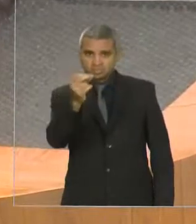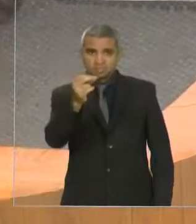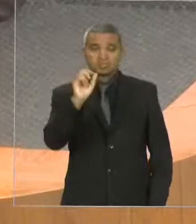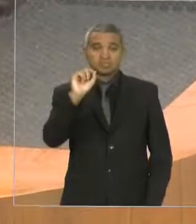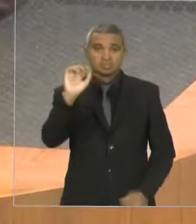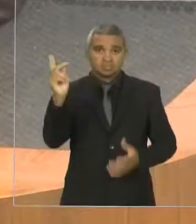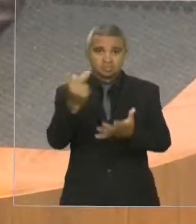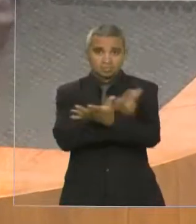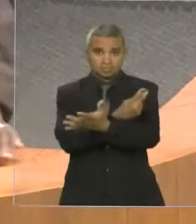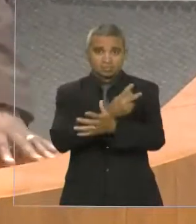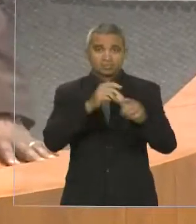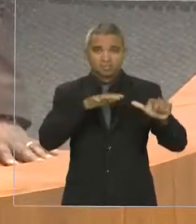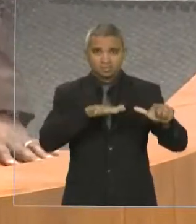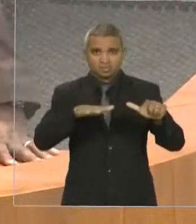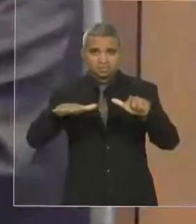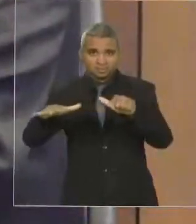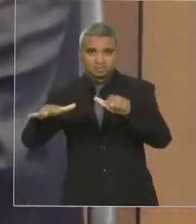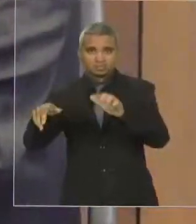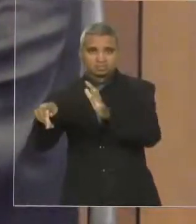Povos Indígenas,